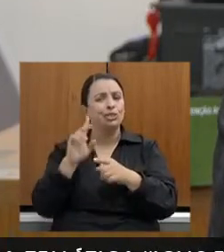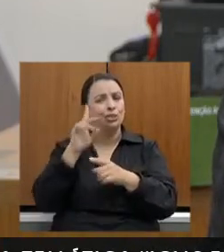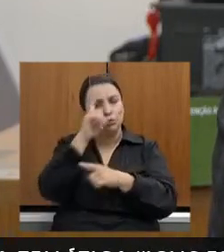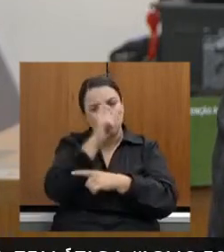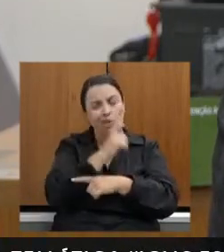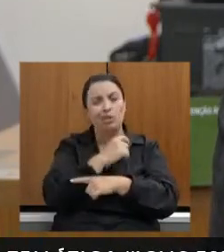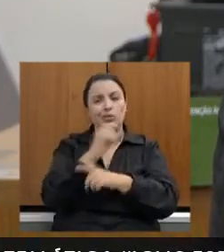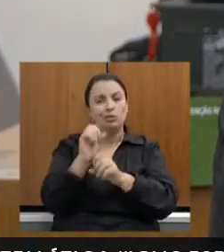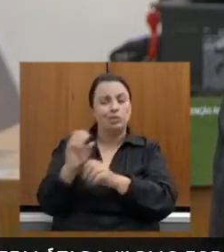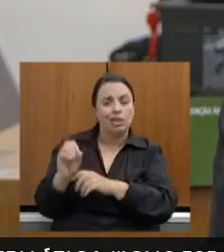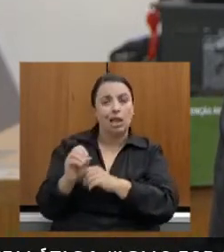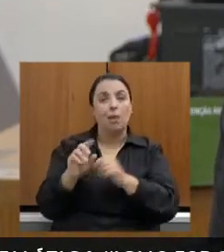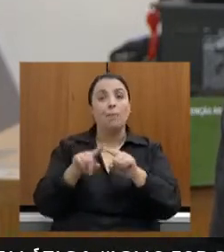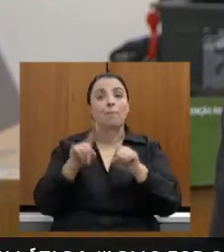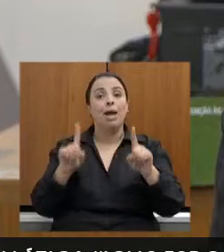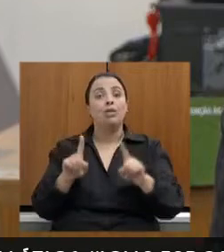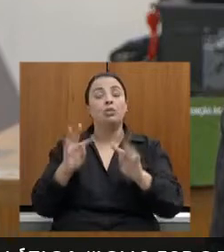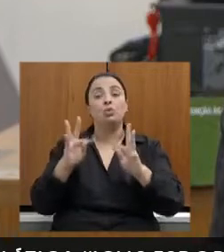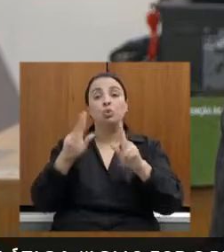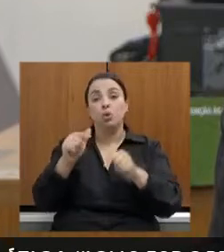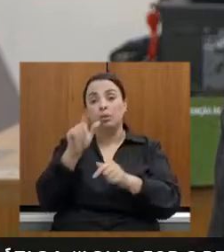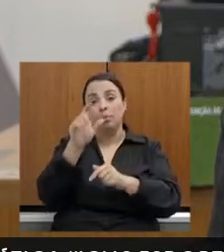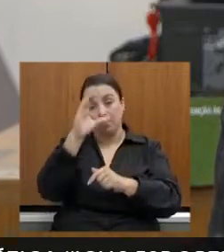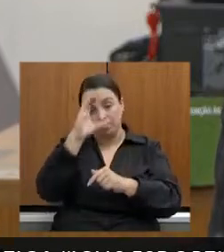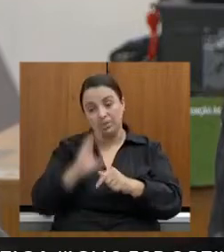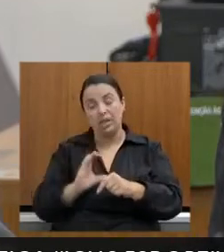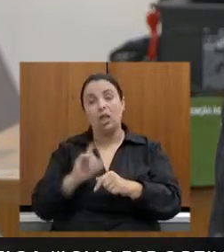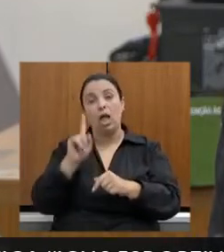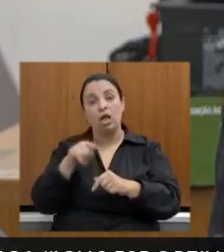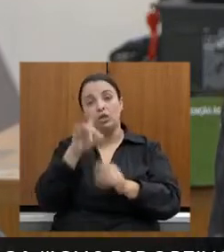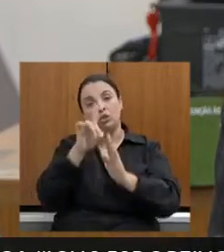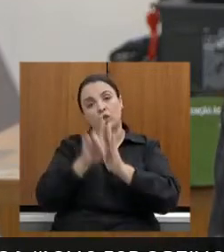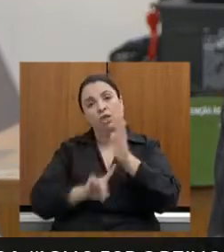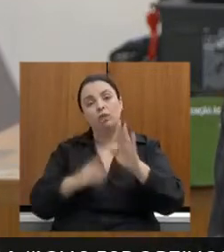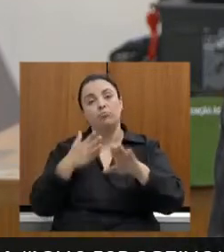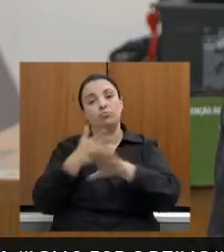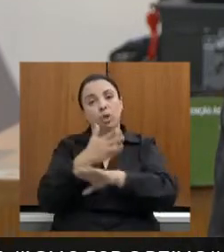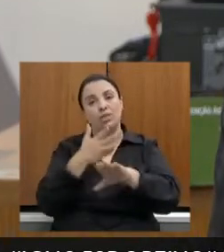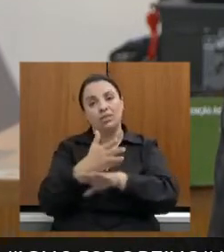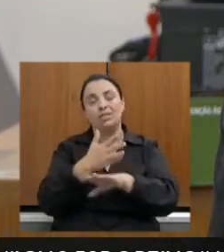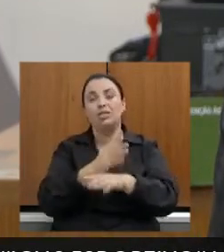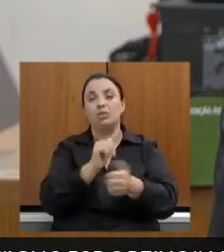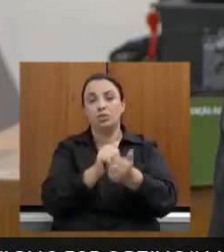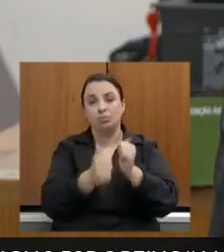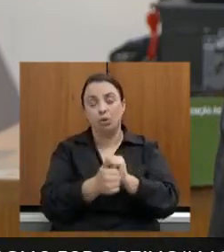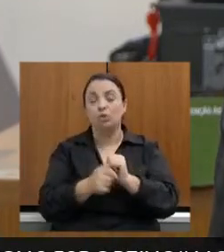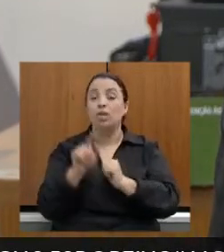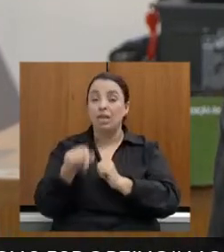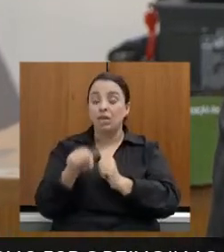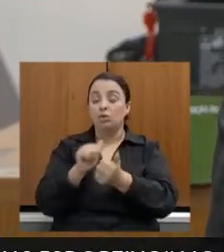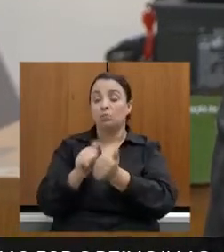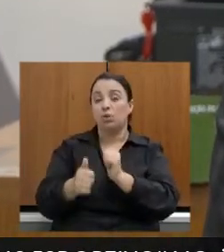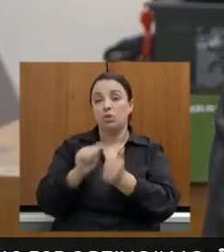cidadão o acesso ao esporte. E o Esporte Adaptado é uma frente que a gente luta bastante lá dentro e, naturalmente,